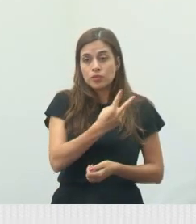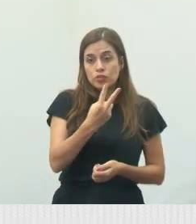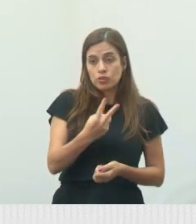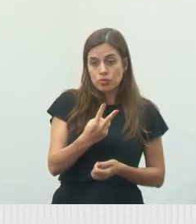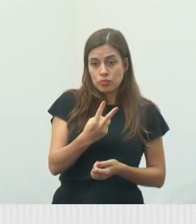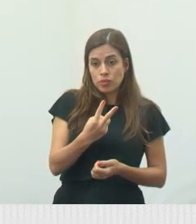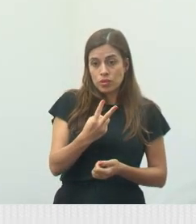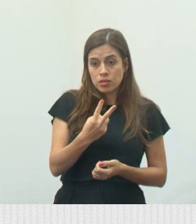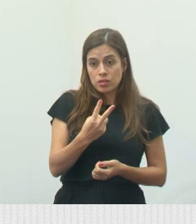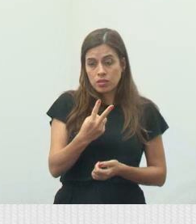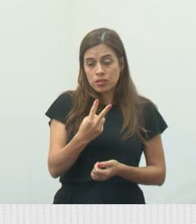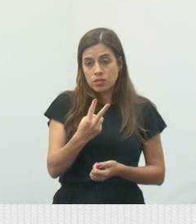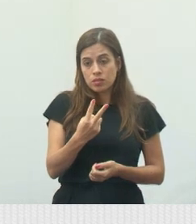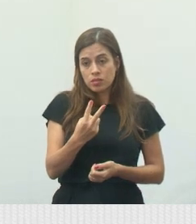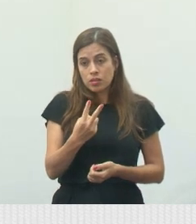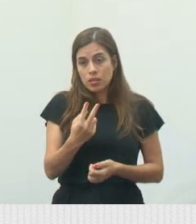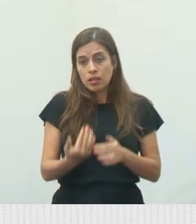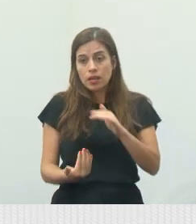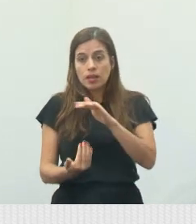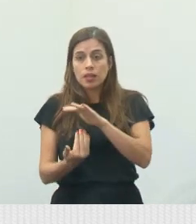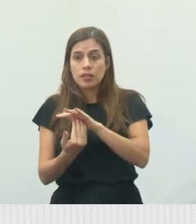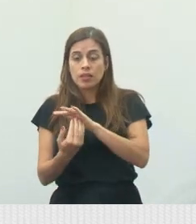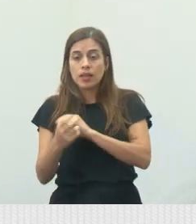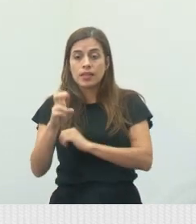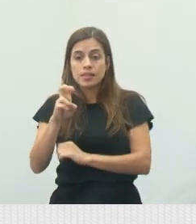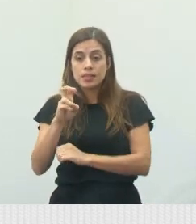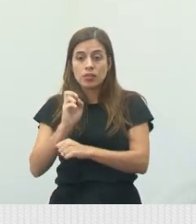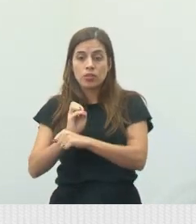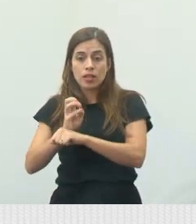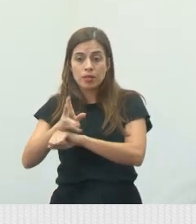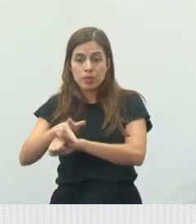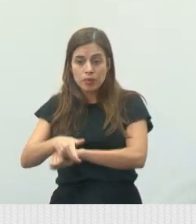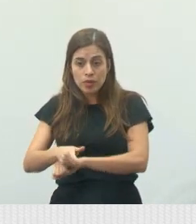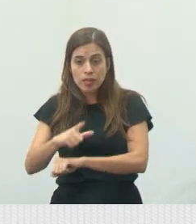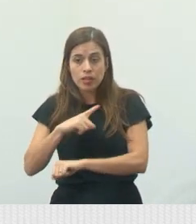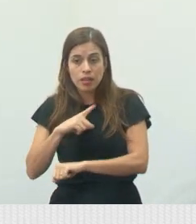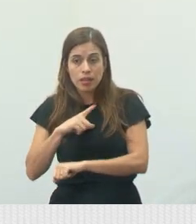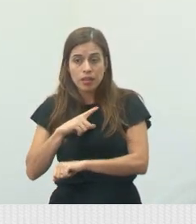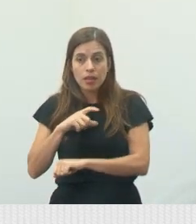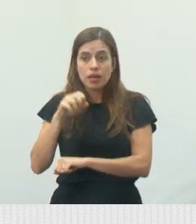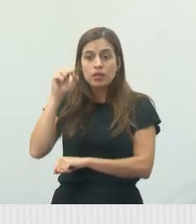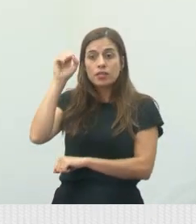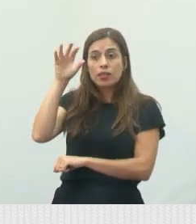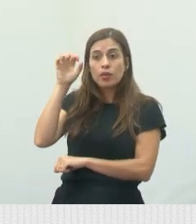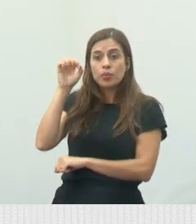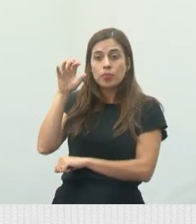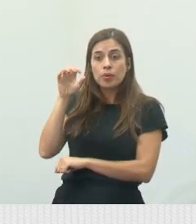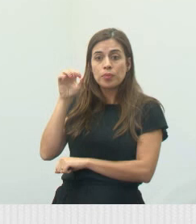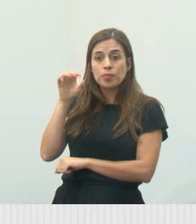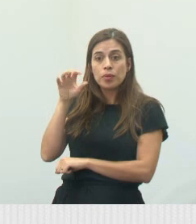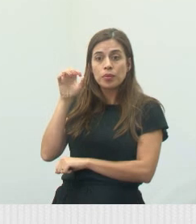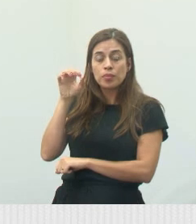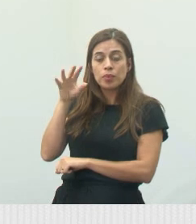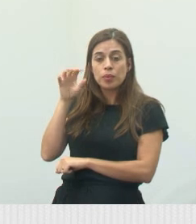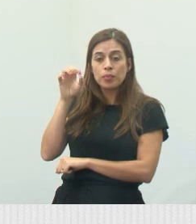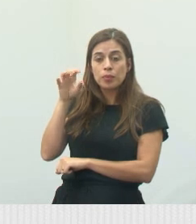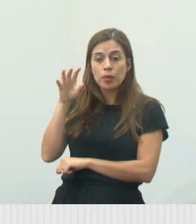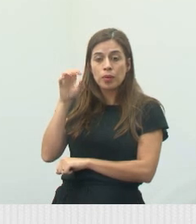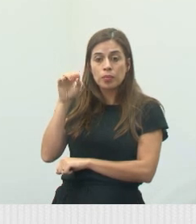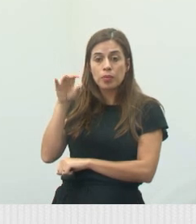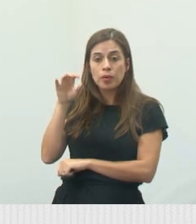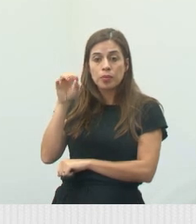horas às 5 horas da manhã, que a gente tem aquele sistema semafórico de pisca